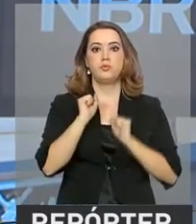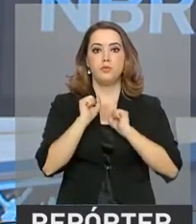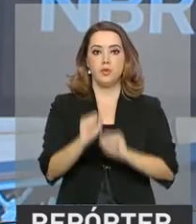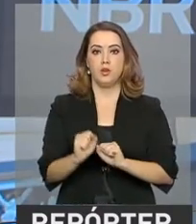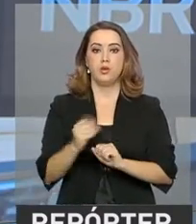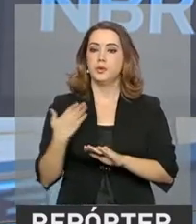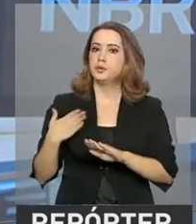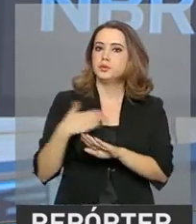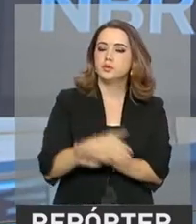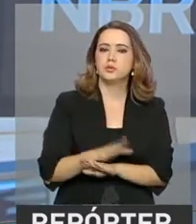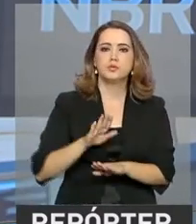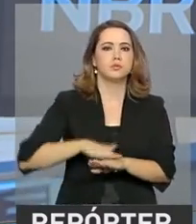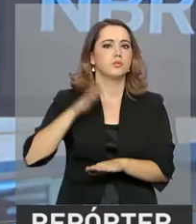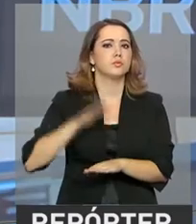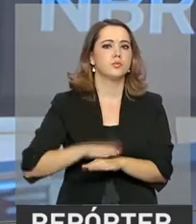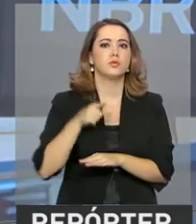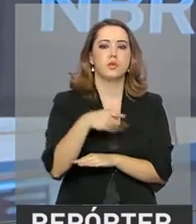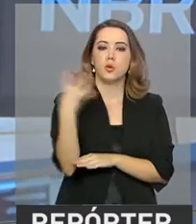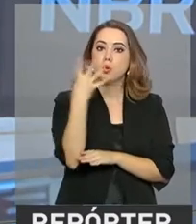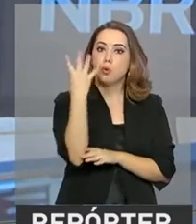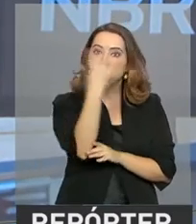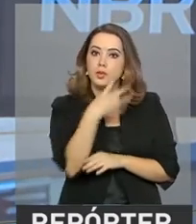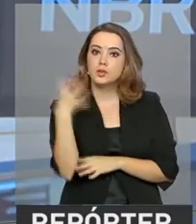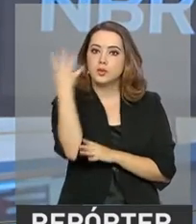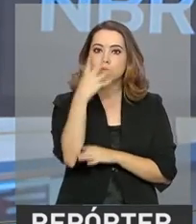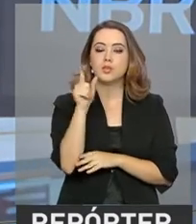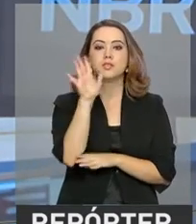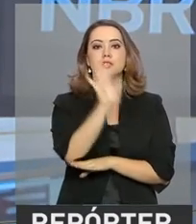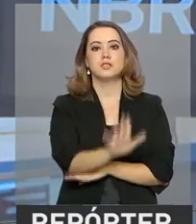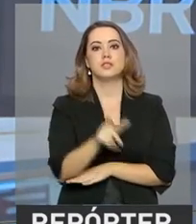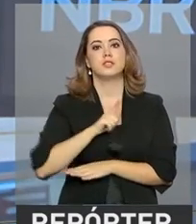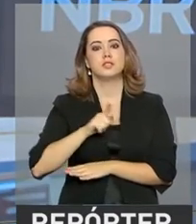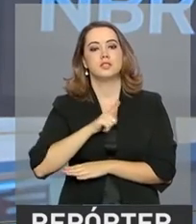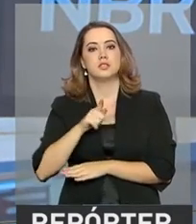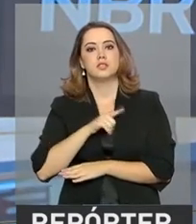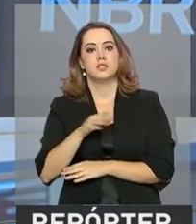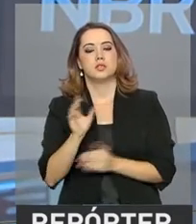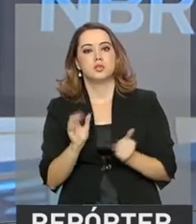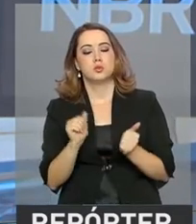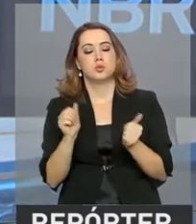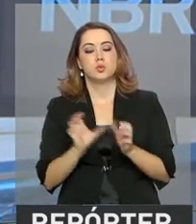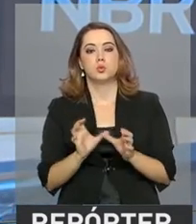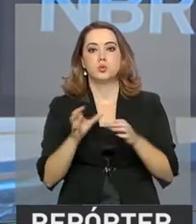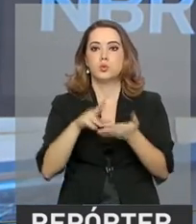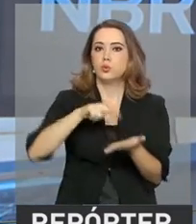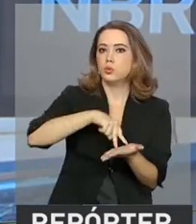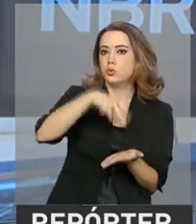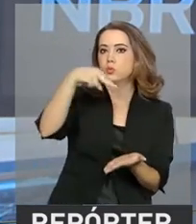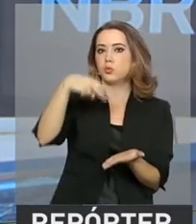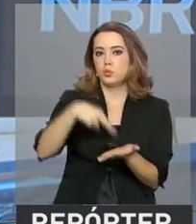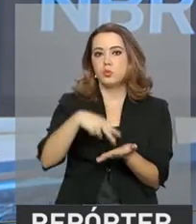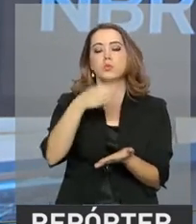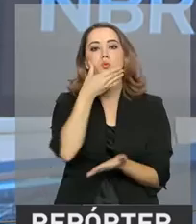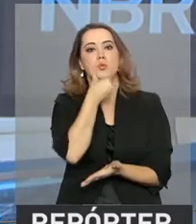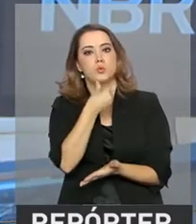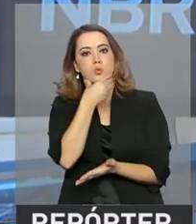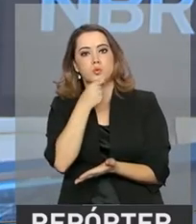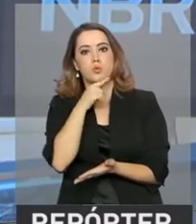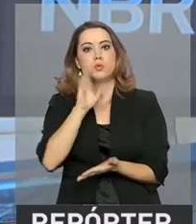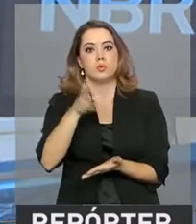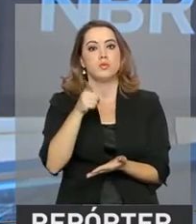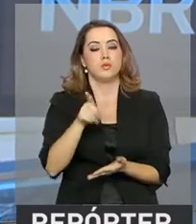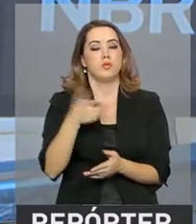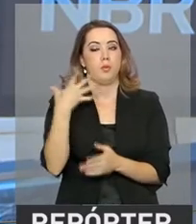pode para o Brasil. Daqui a pouquinho, às quatro horas da tarde, a equipe masculina de ginástica artística vai disputar a final com promessa de